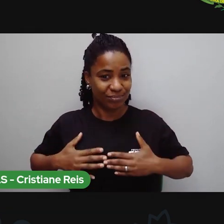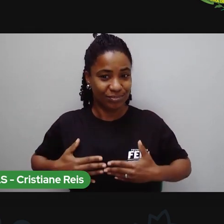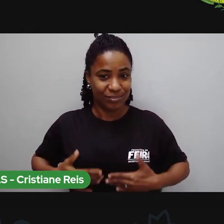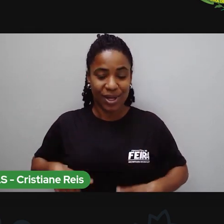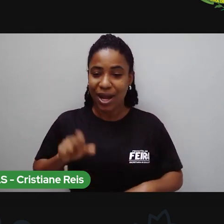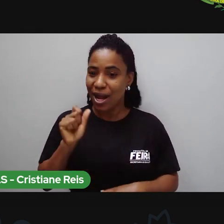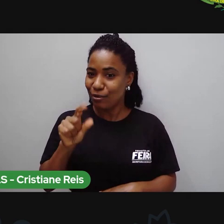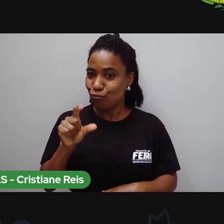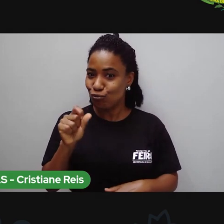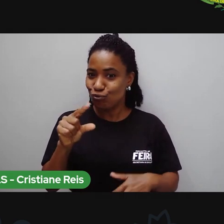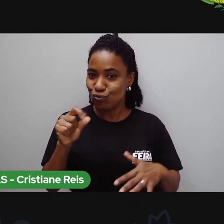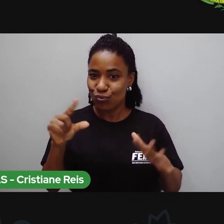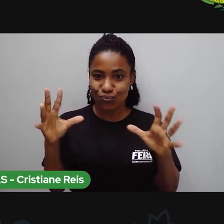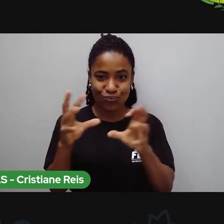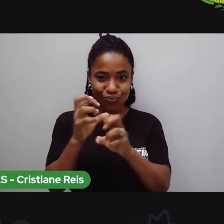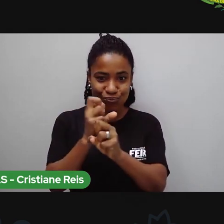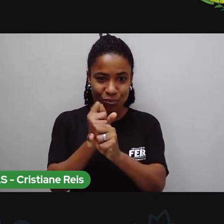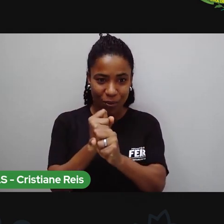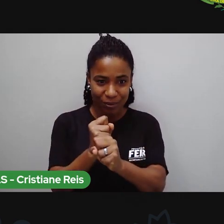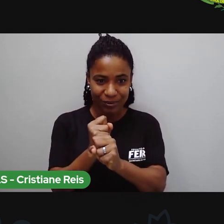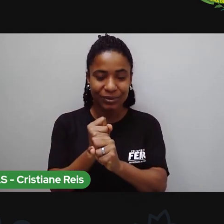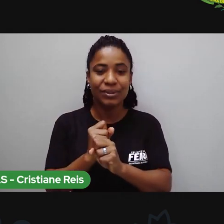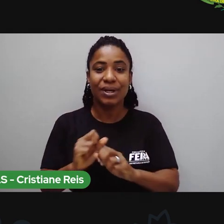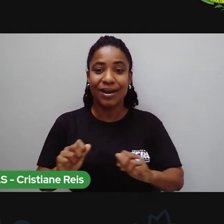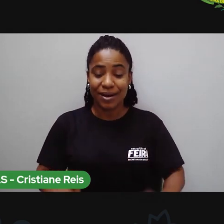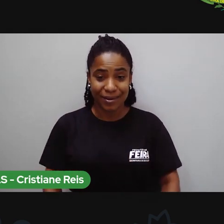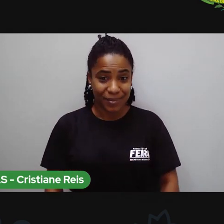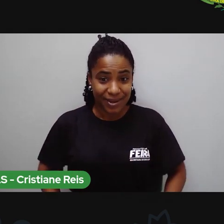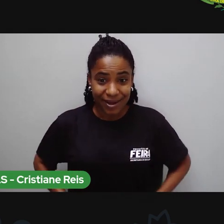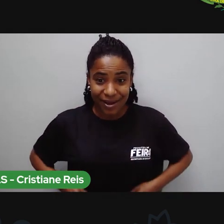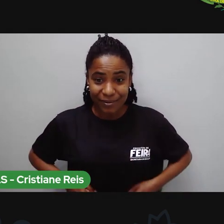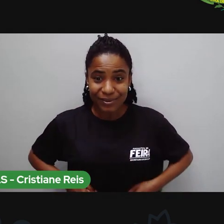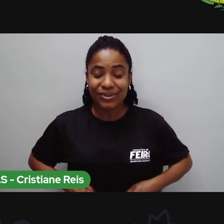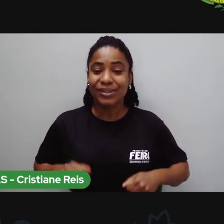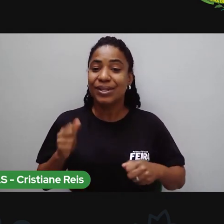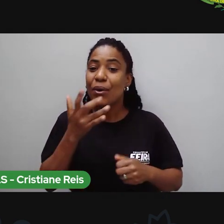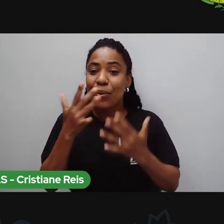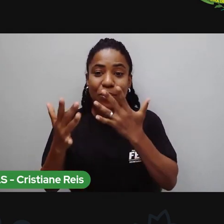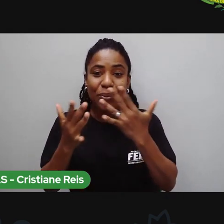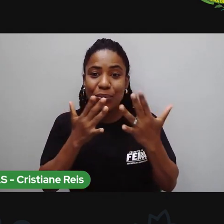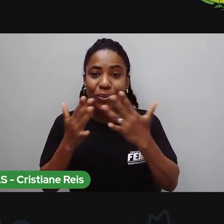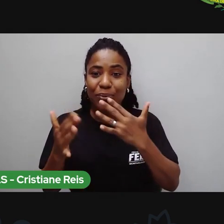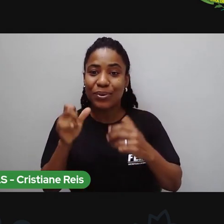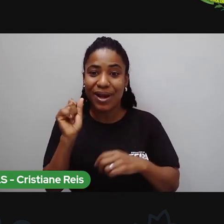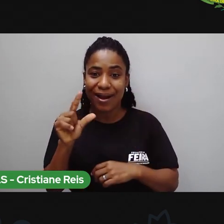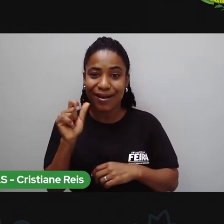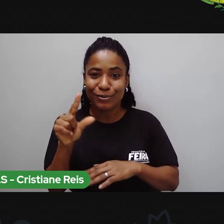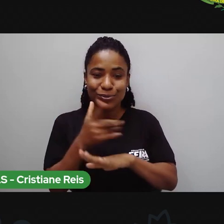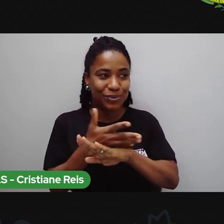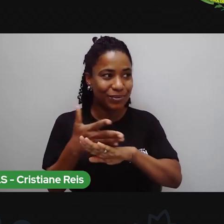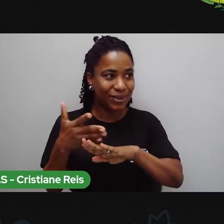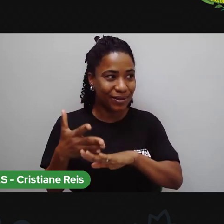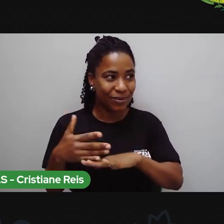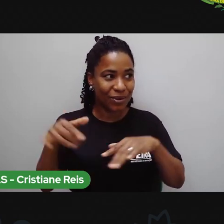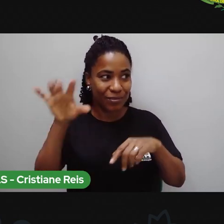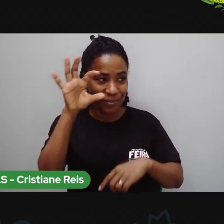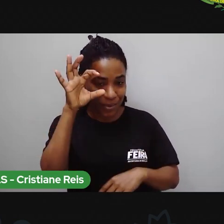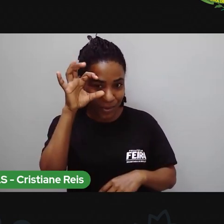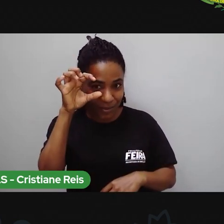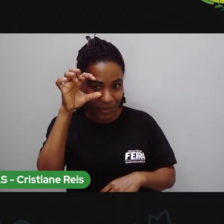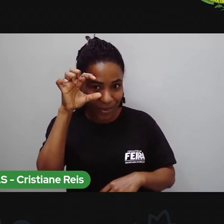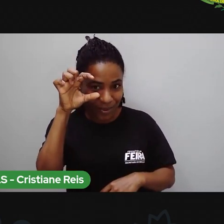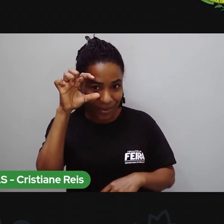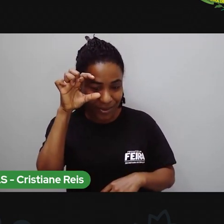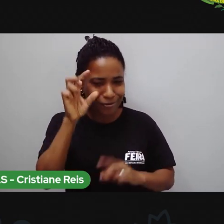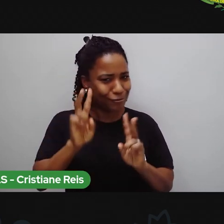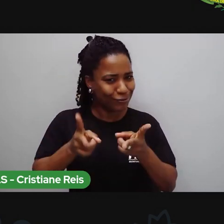marinho, calças estampadas azul e branco, meus óculos, como sempre, são de